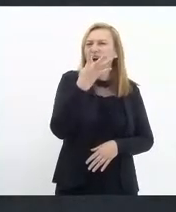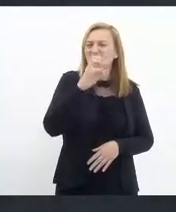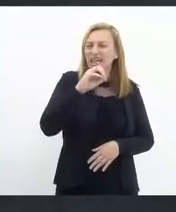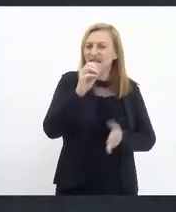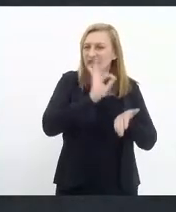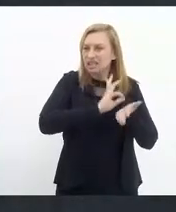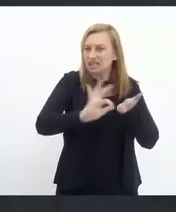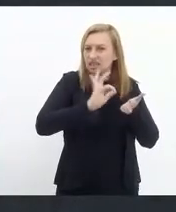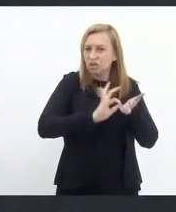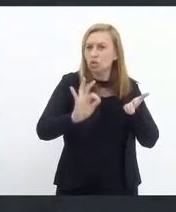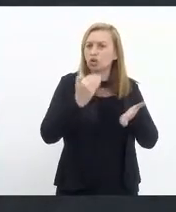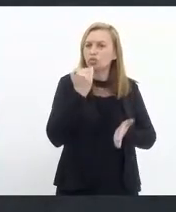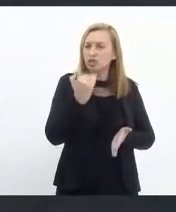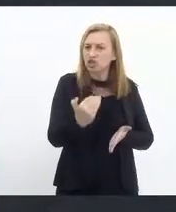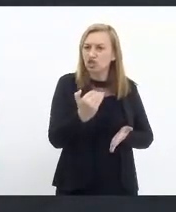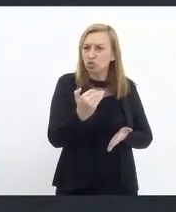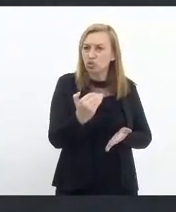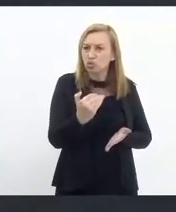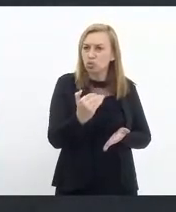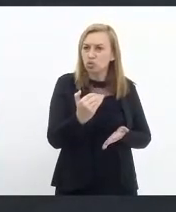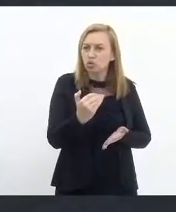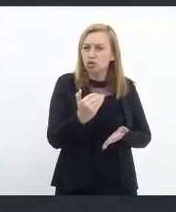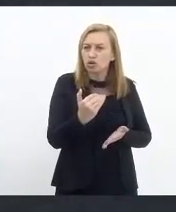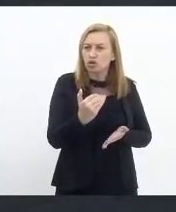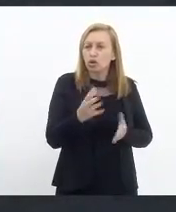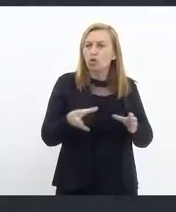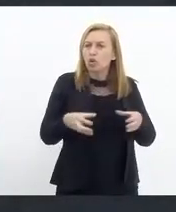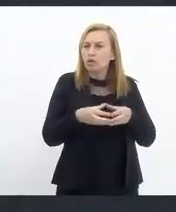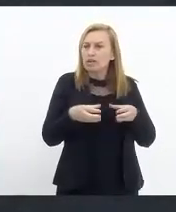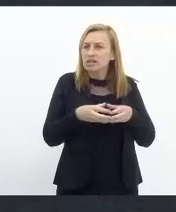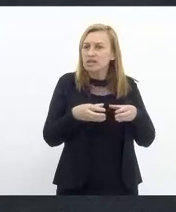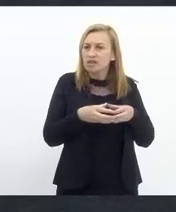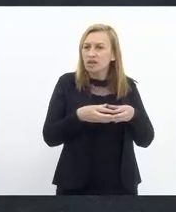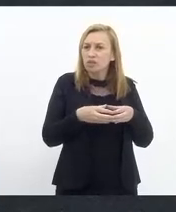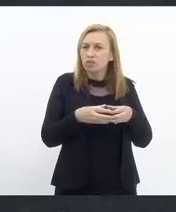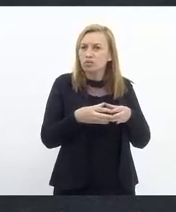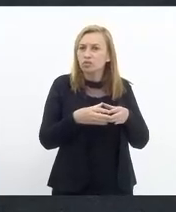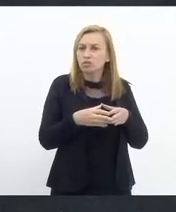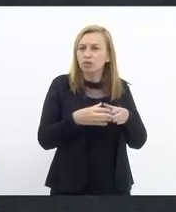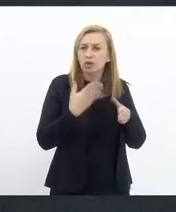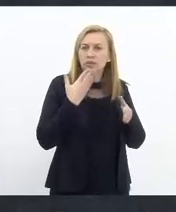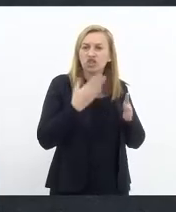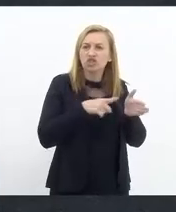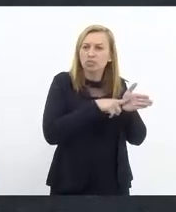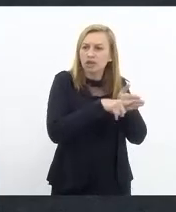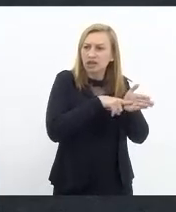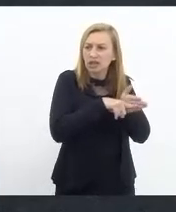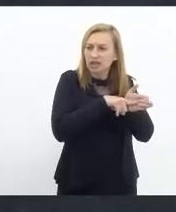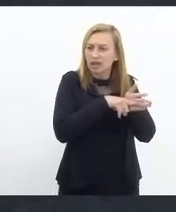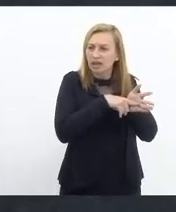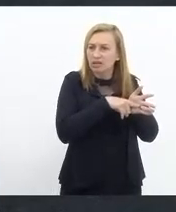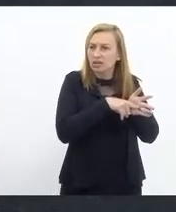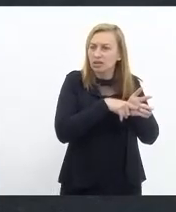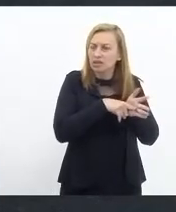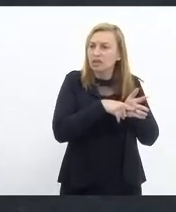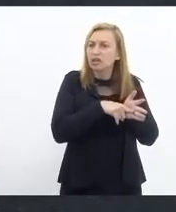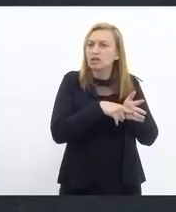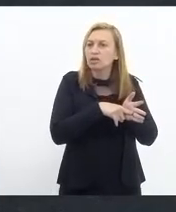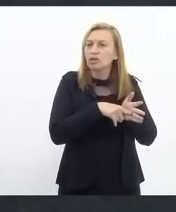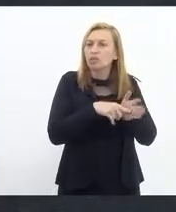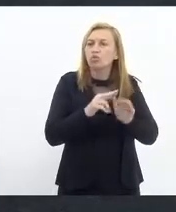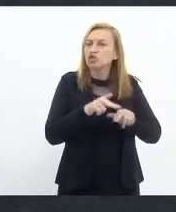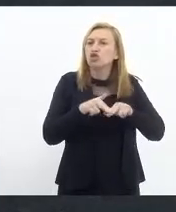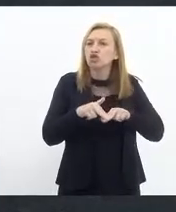do pedido de uma comissão parlamentar de inquérito. Cria a comissão parlamentar de inquérito destinada